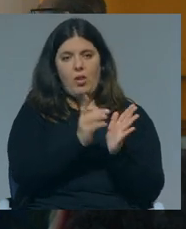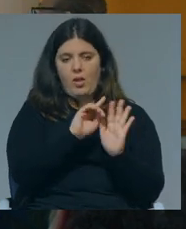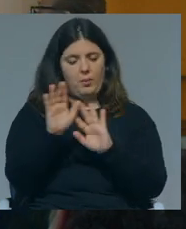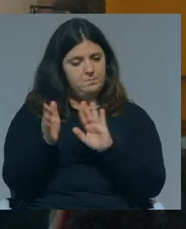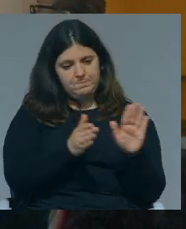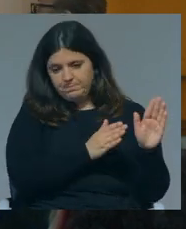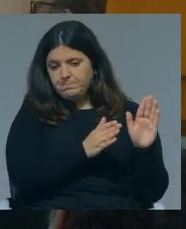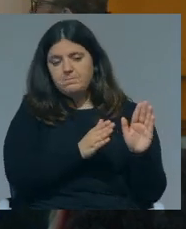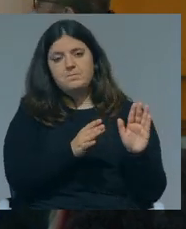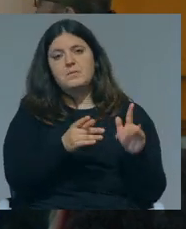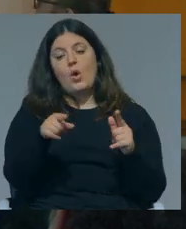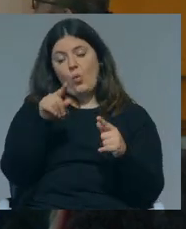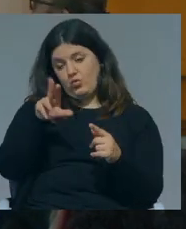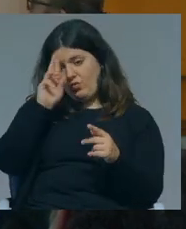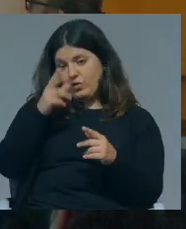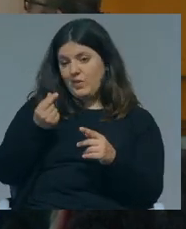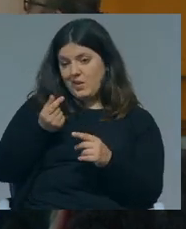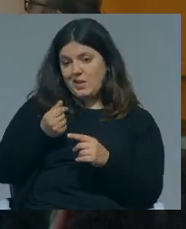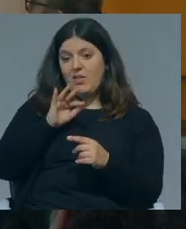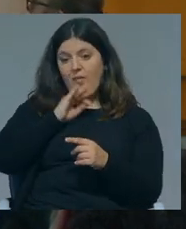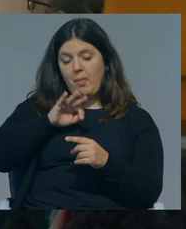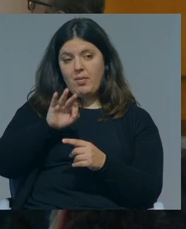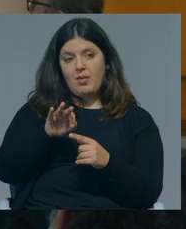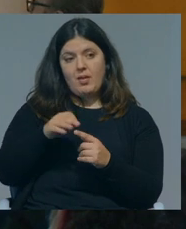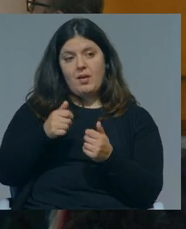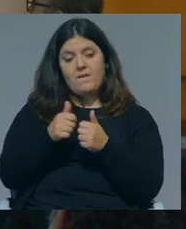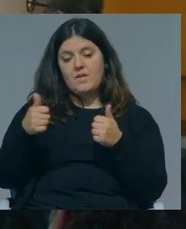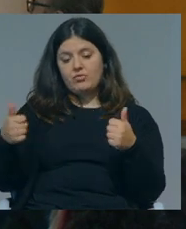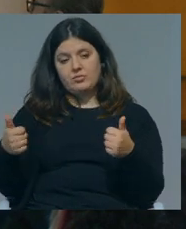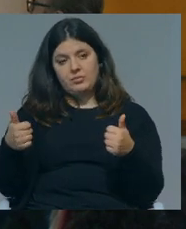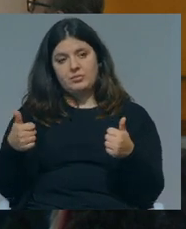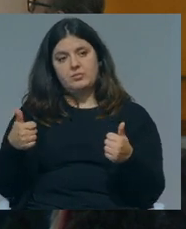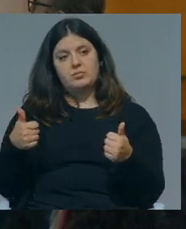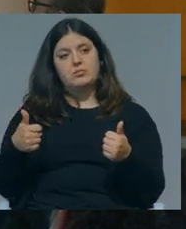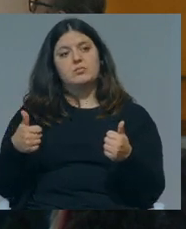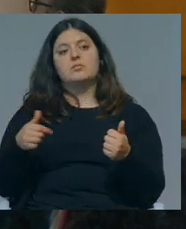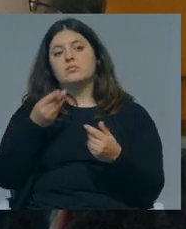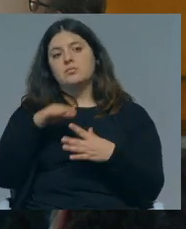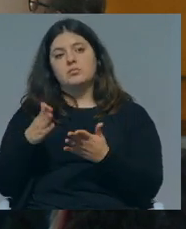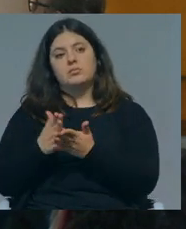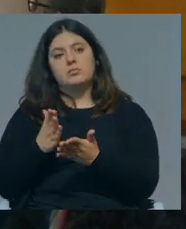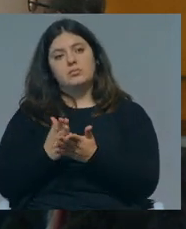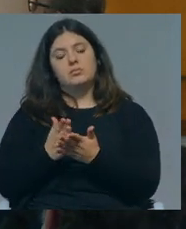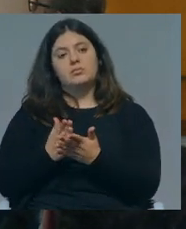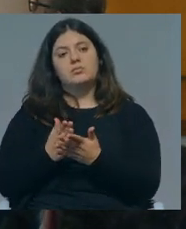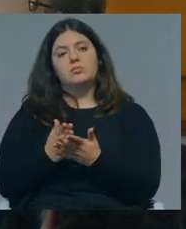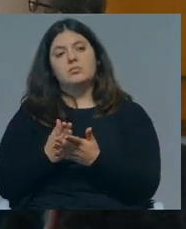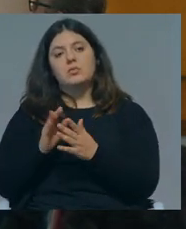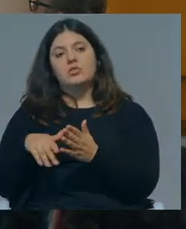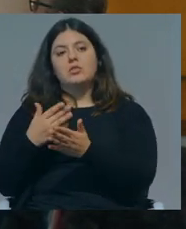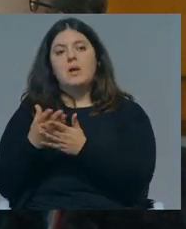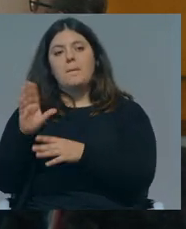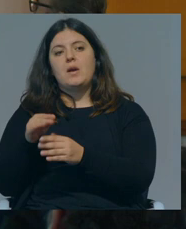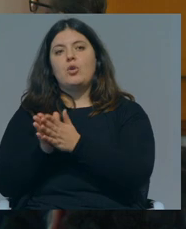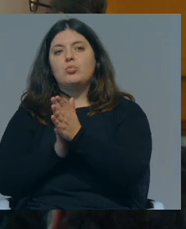mas no sentido de, vá lá em trás, mas afastar a experiência da escola, no sentido de lhes dar